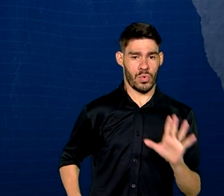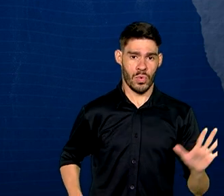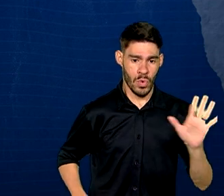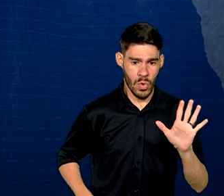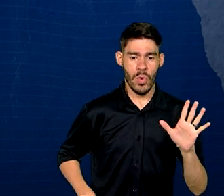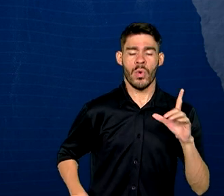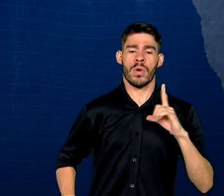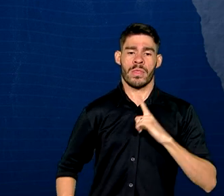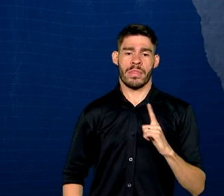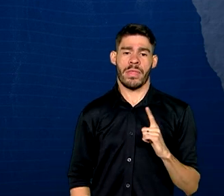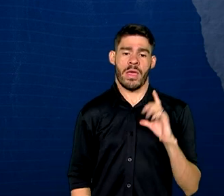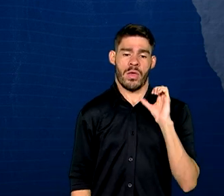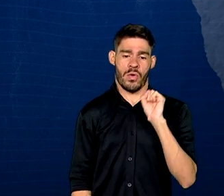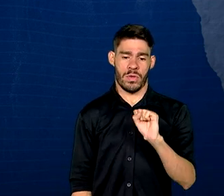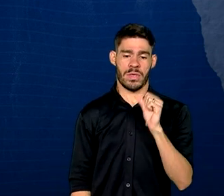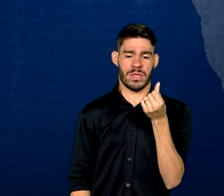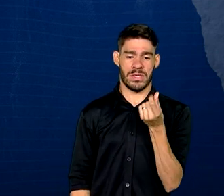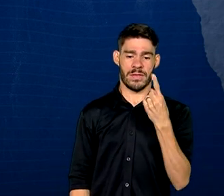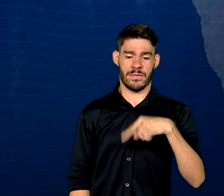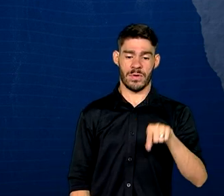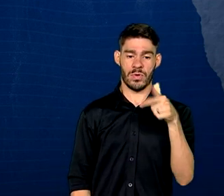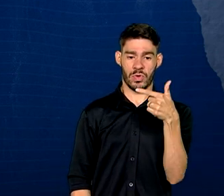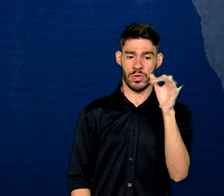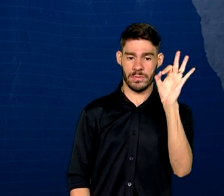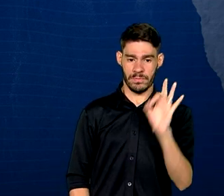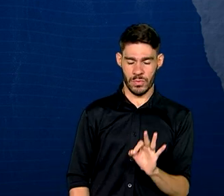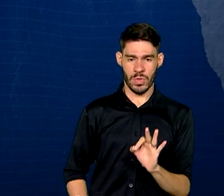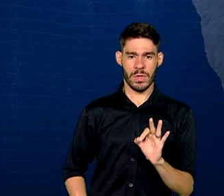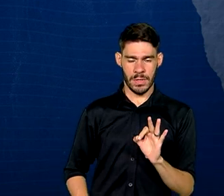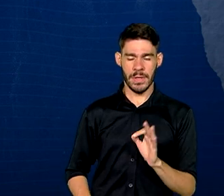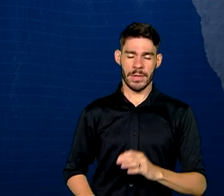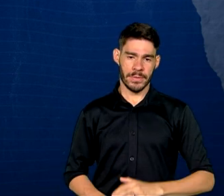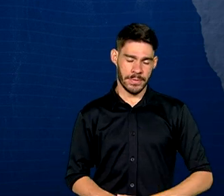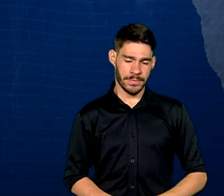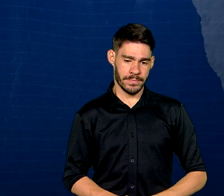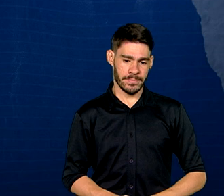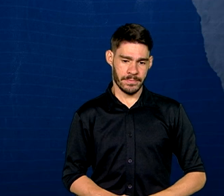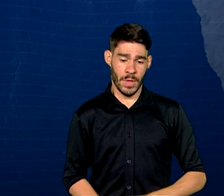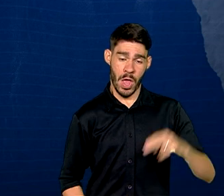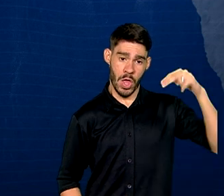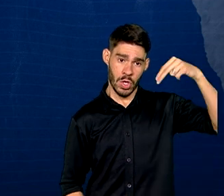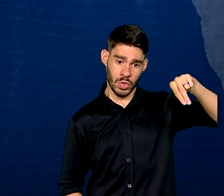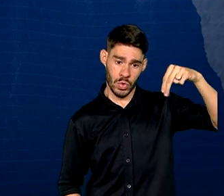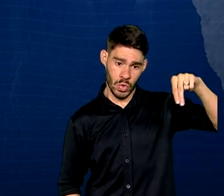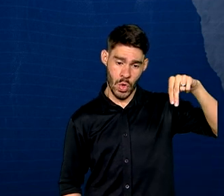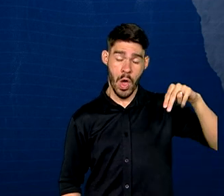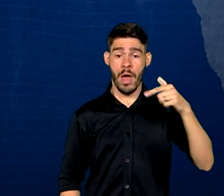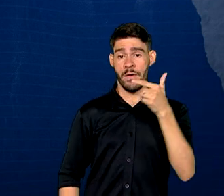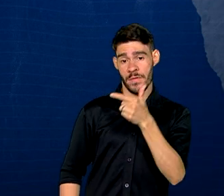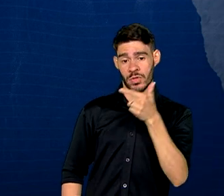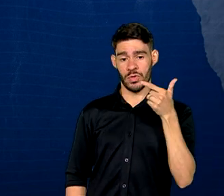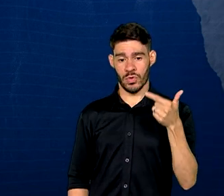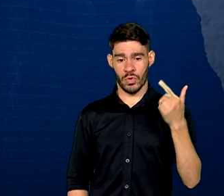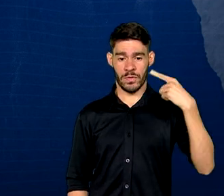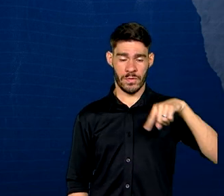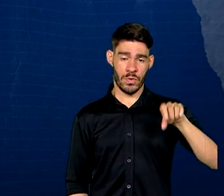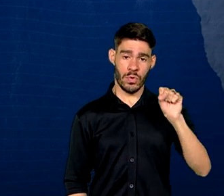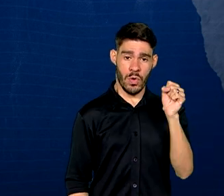chega a 86,2% dos domicílios. Na região norte, há 22